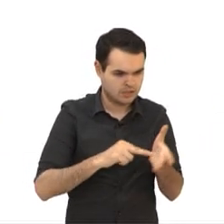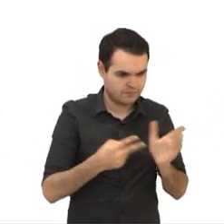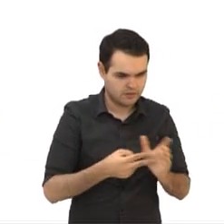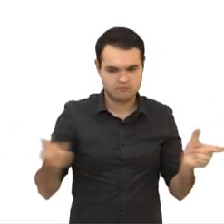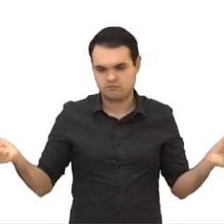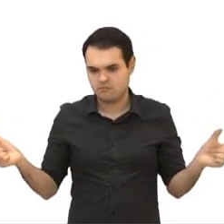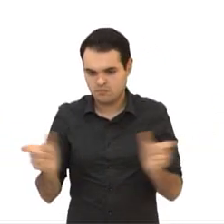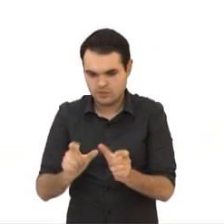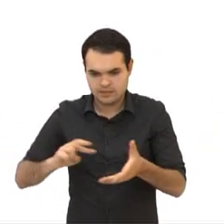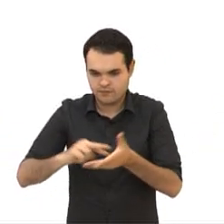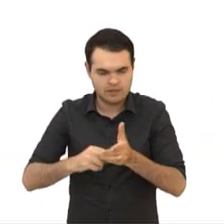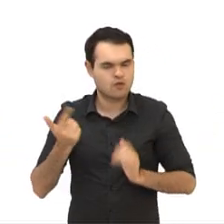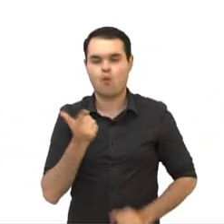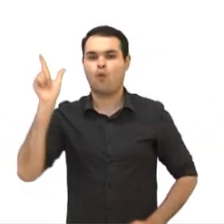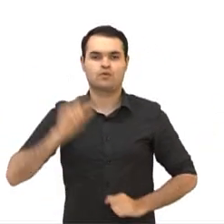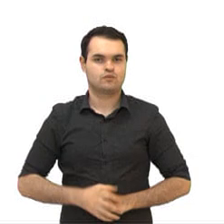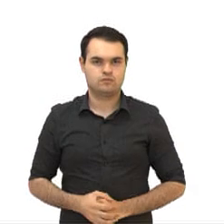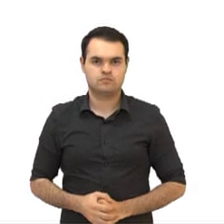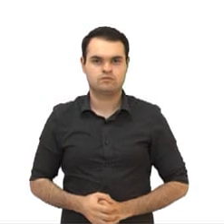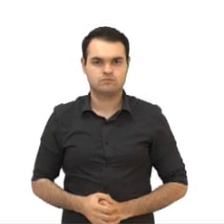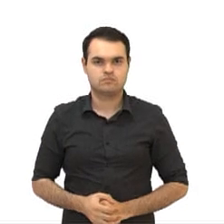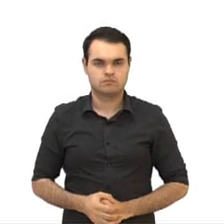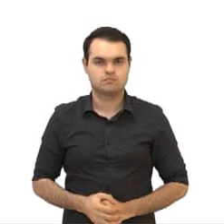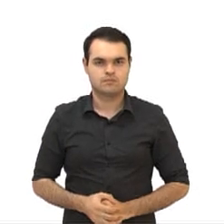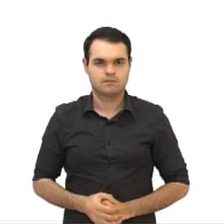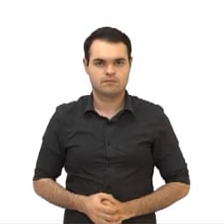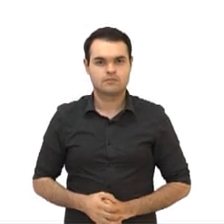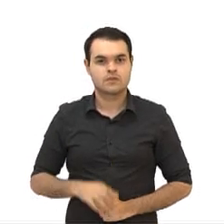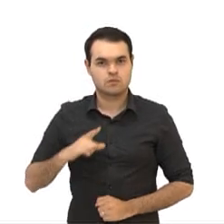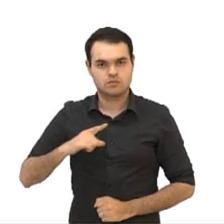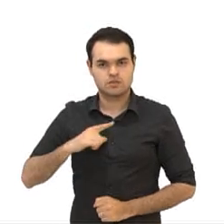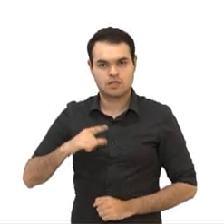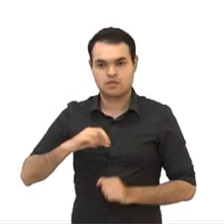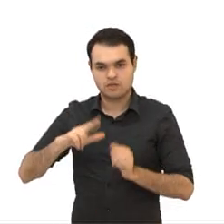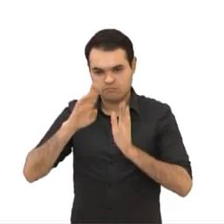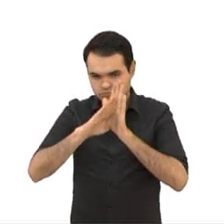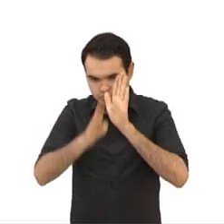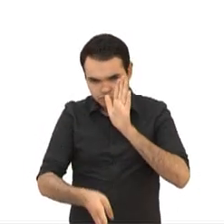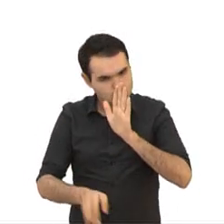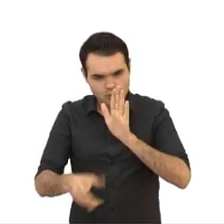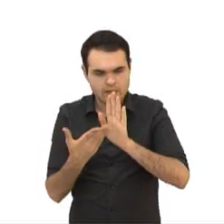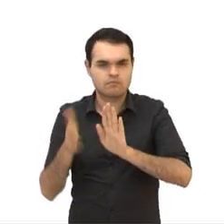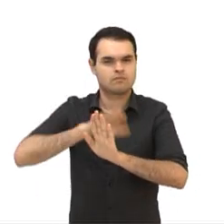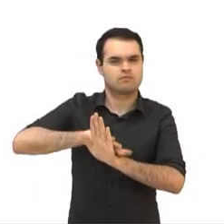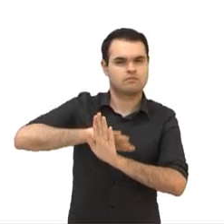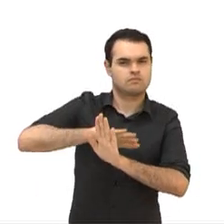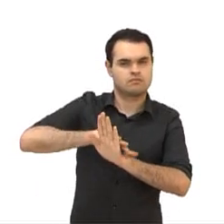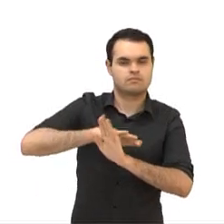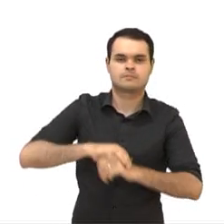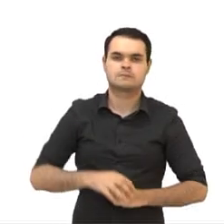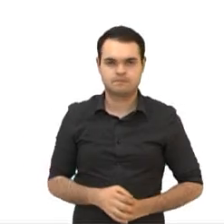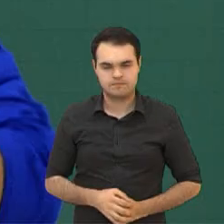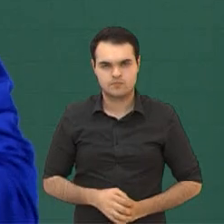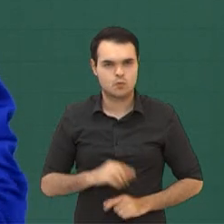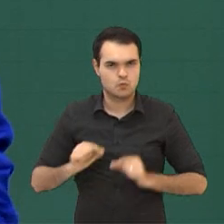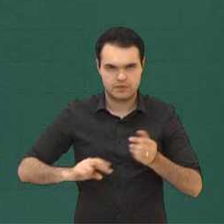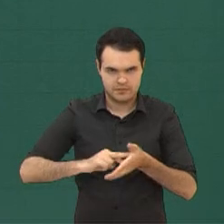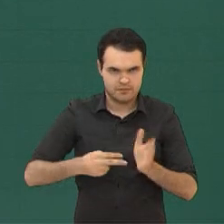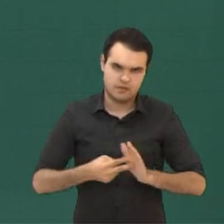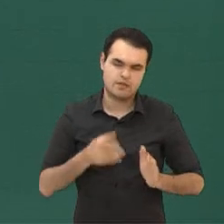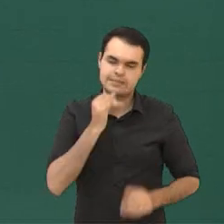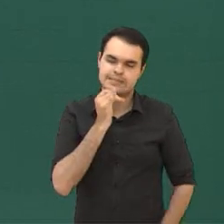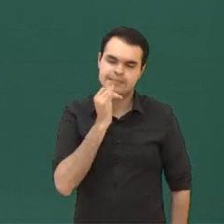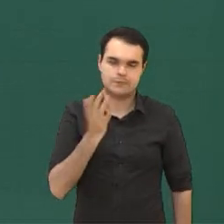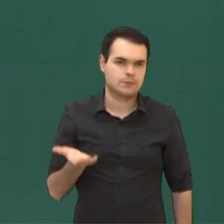diferente, mediante identificar o seu significado, mediante o sentido literal dos termos que constituem a expressão. O que que isso quer dizer?